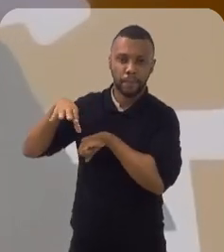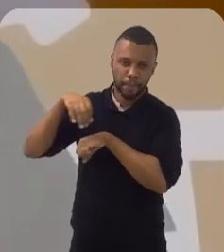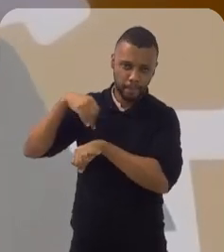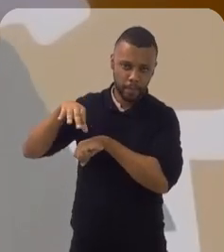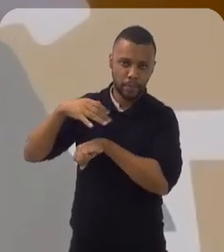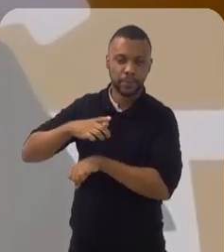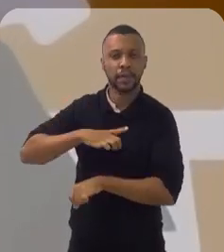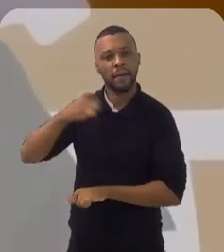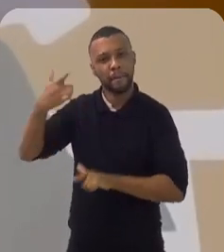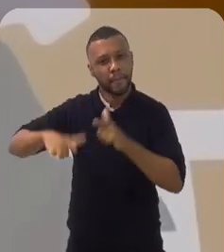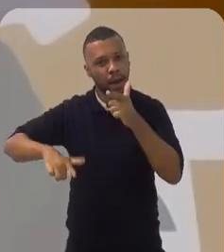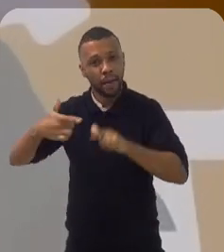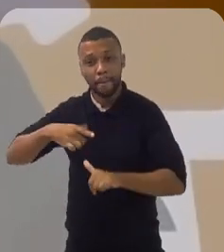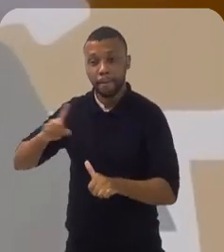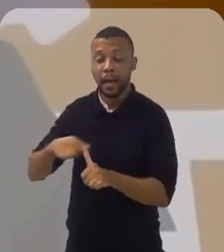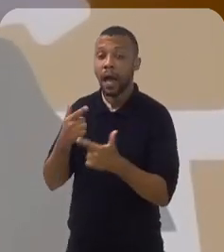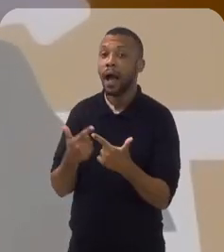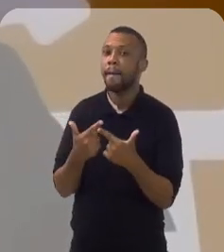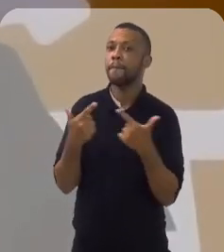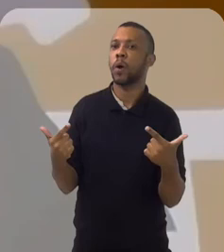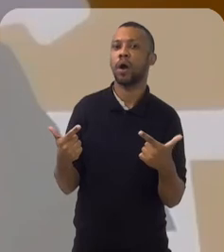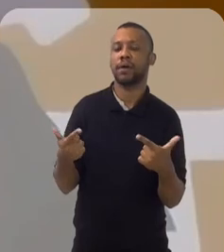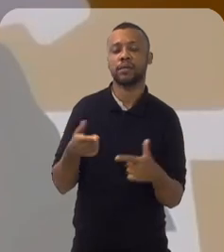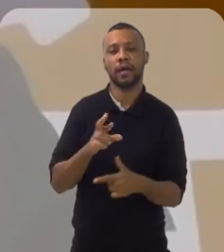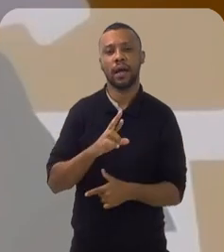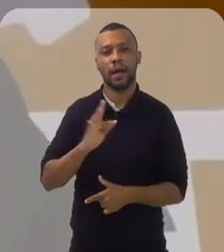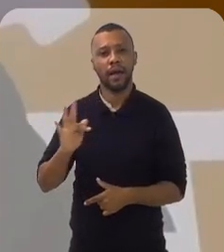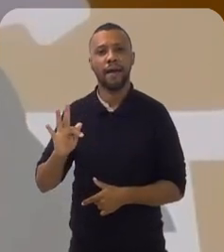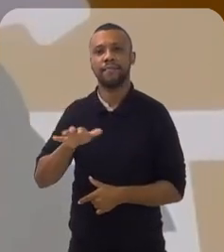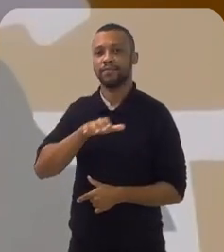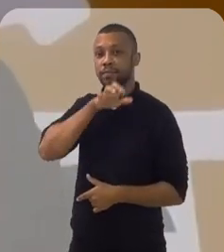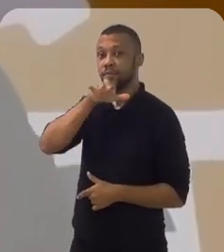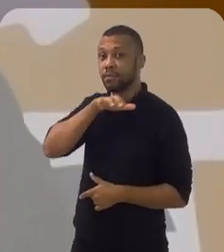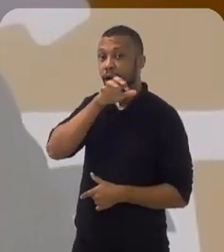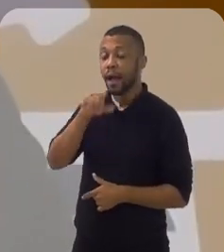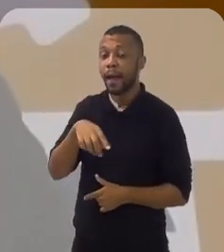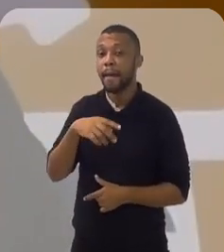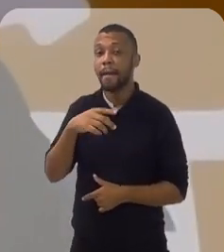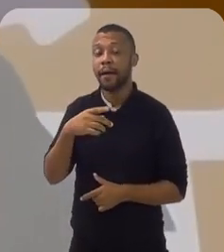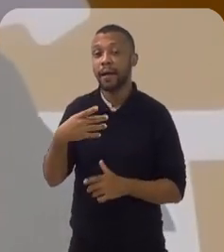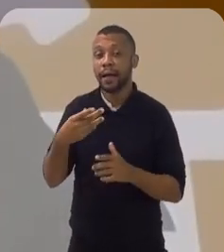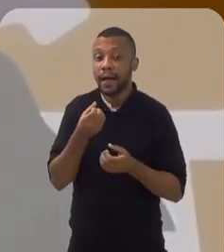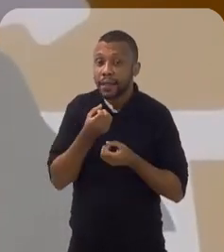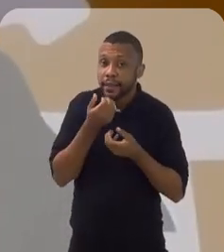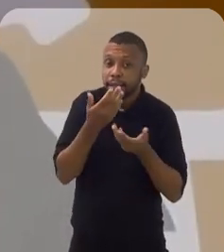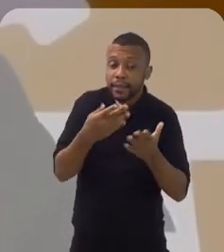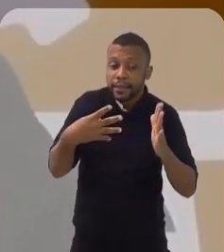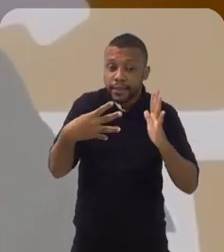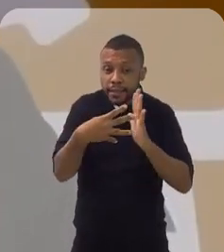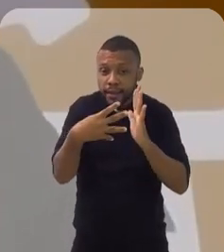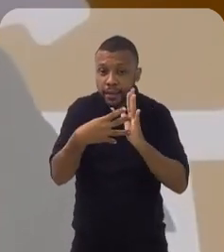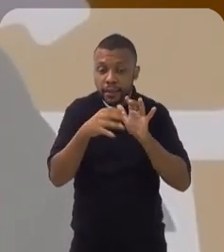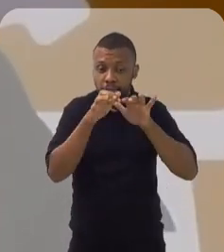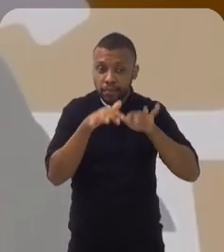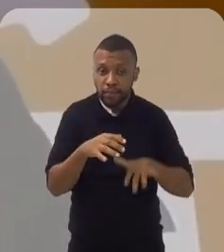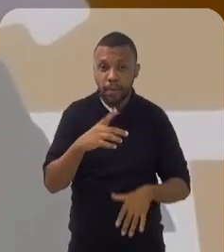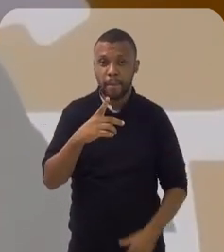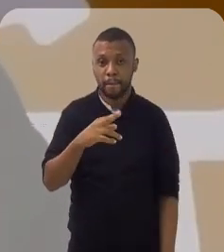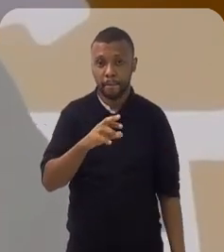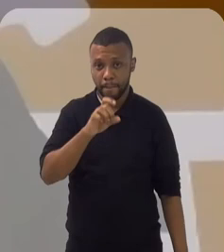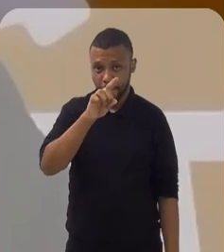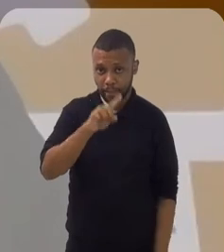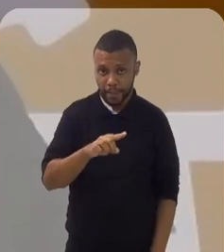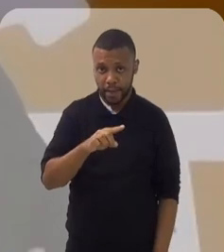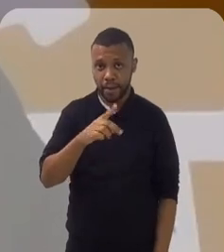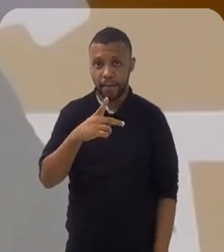grande aposta da Receita Federal para esse ano é na declaração pré-preenchida. Ela já existe há algum